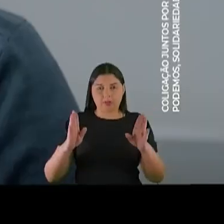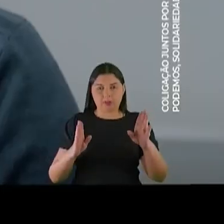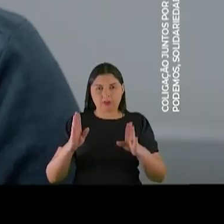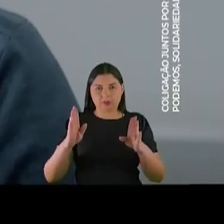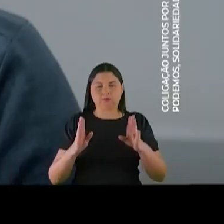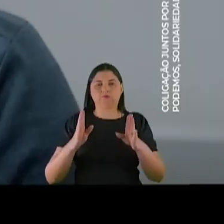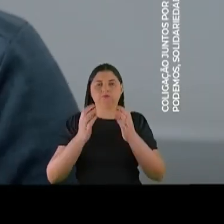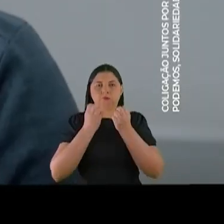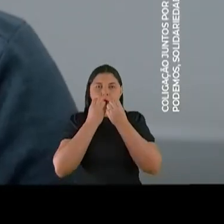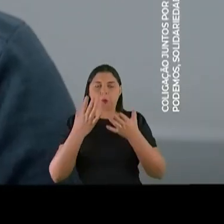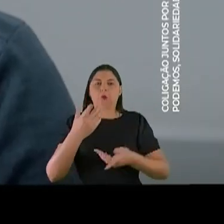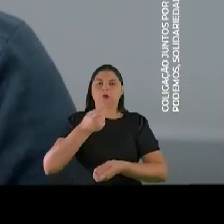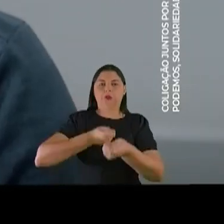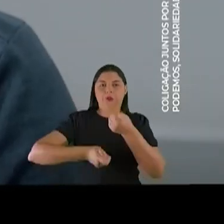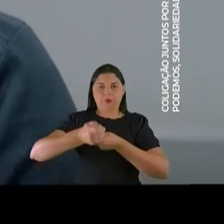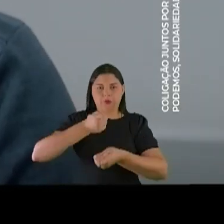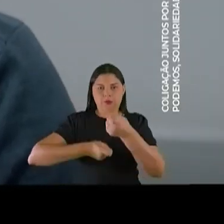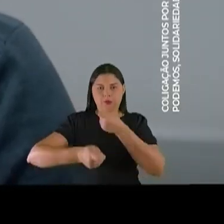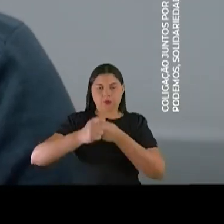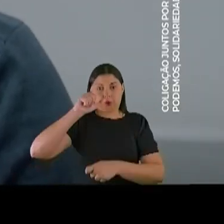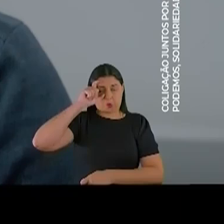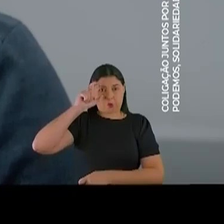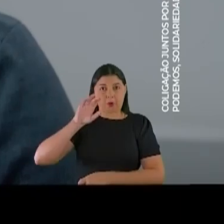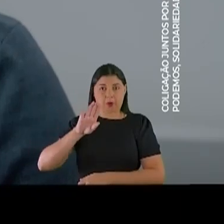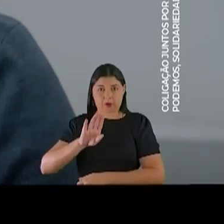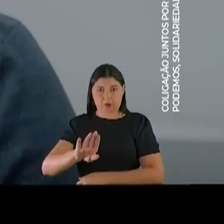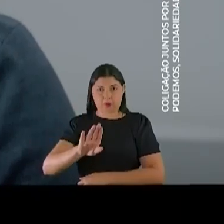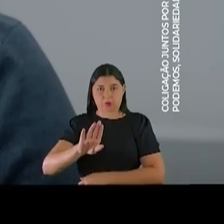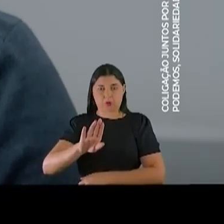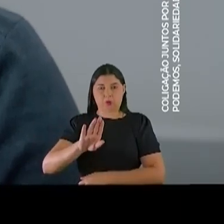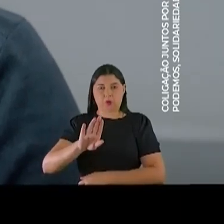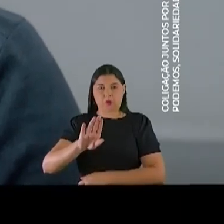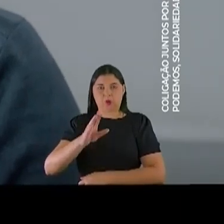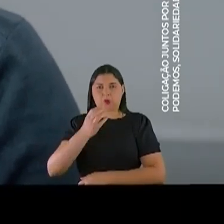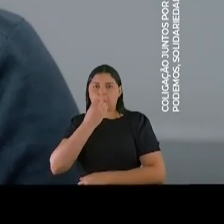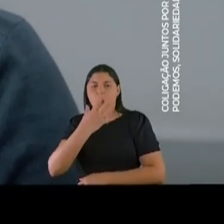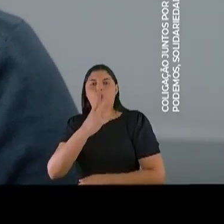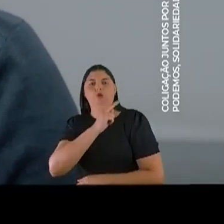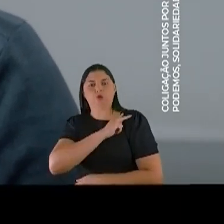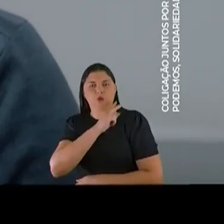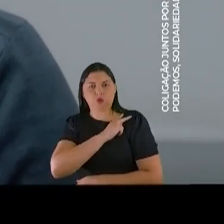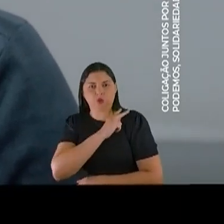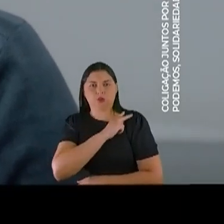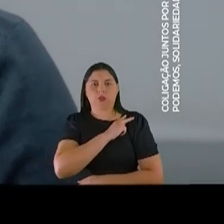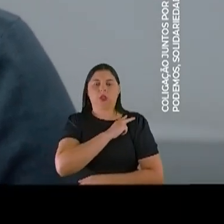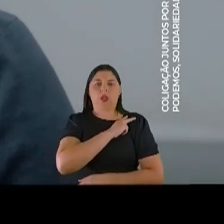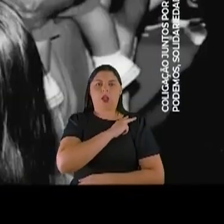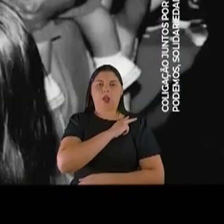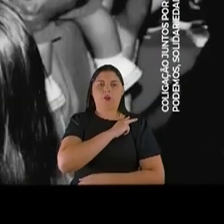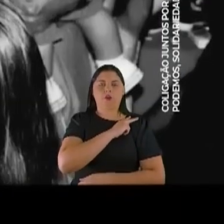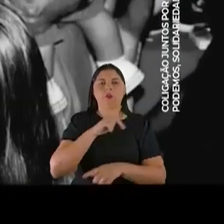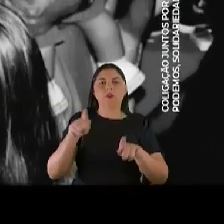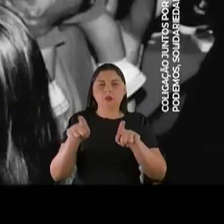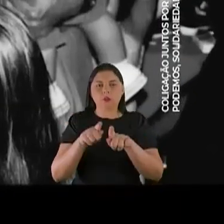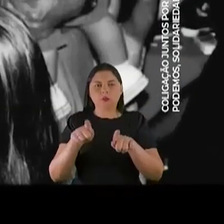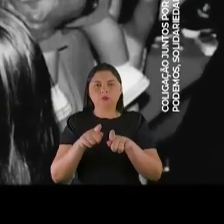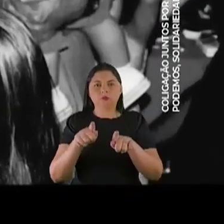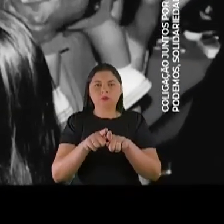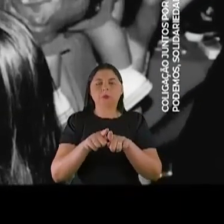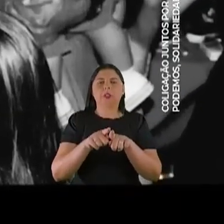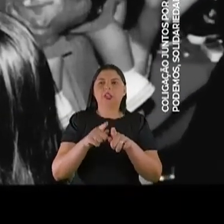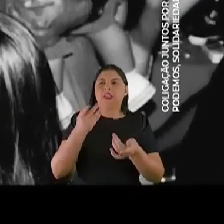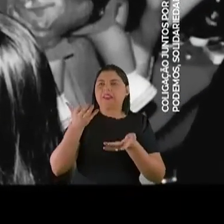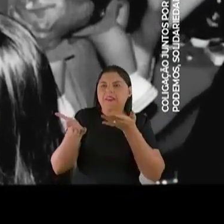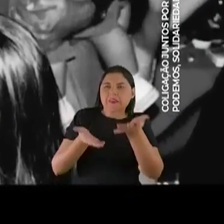Botelho é o tipo do, vamos dizer assim, é o tipo do chefe, o tipo do patrão, que não trata funcionário como empregado. Todo lugar que ele vai,